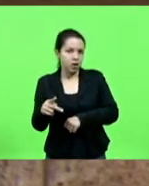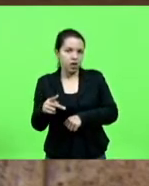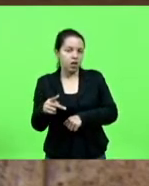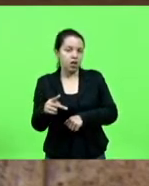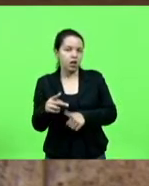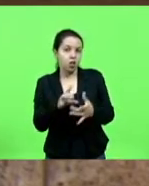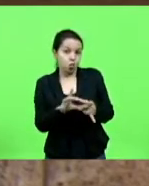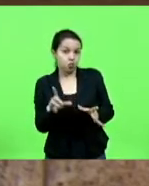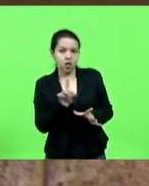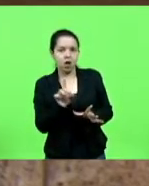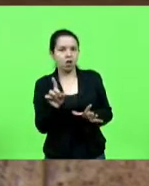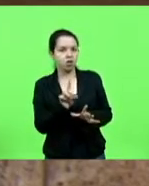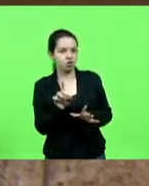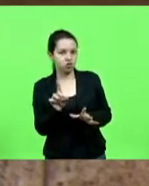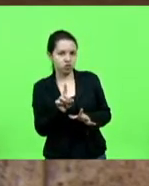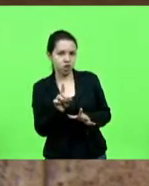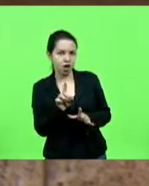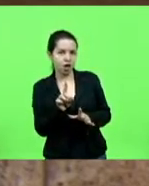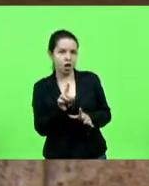três